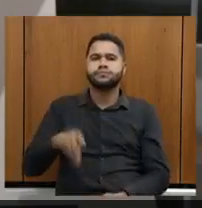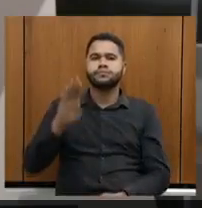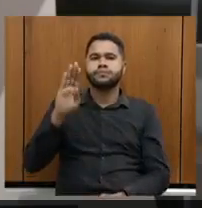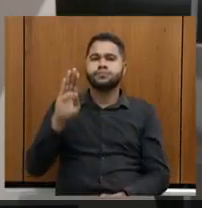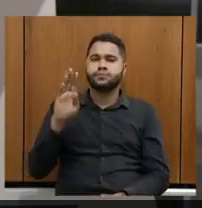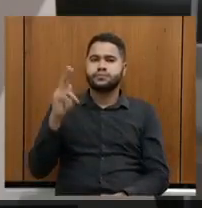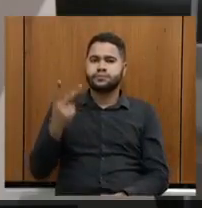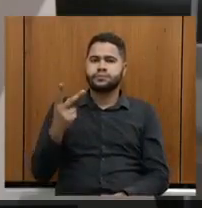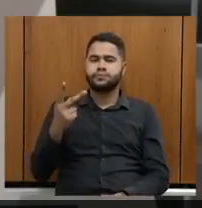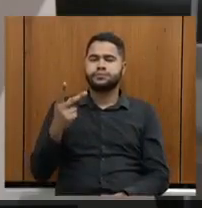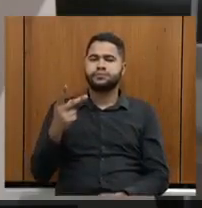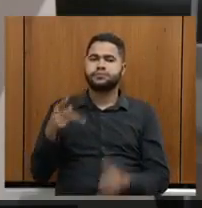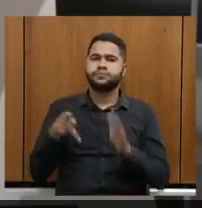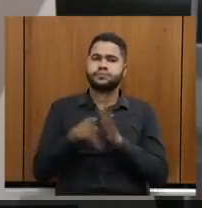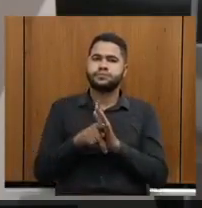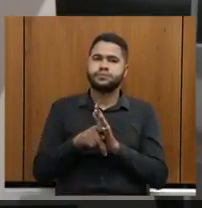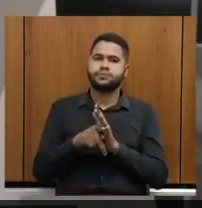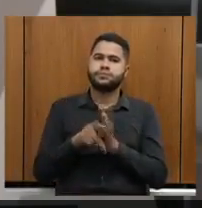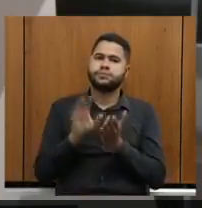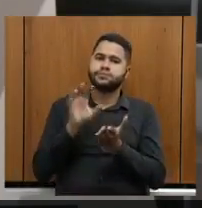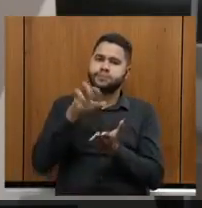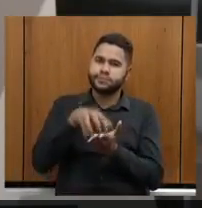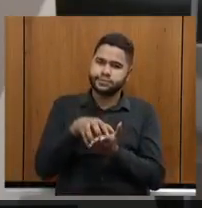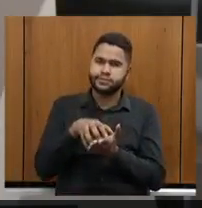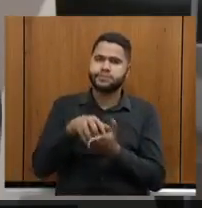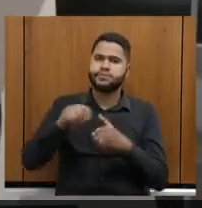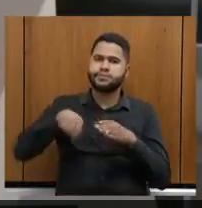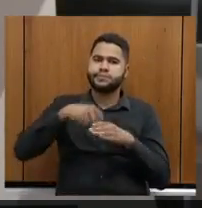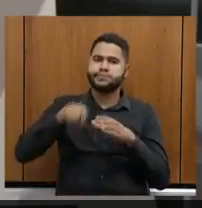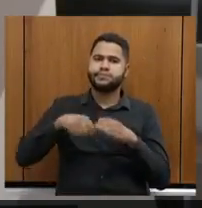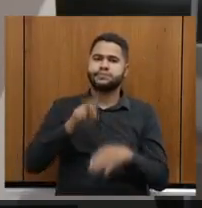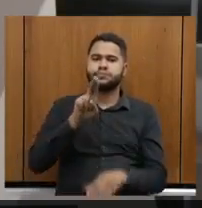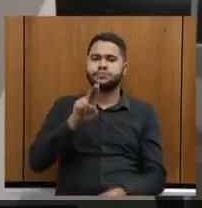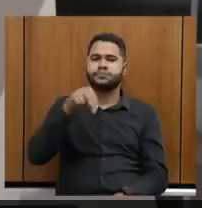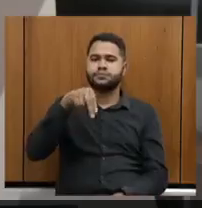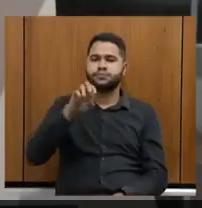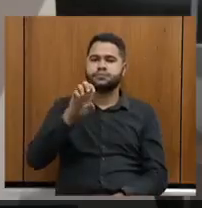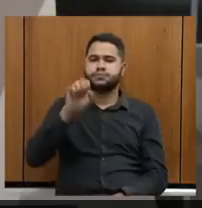na rede de gastronomia da Unesco. Pode passar.